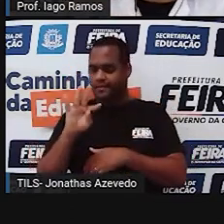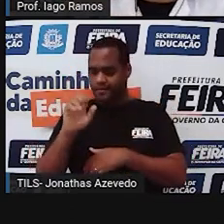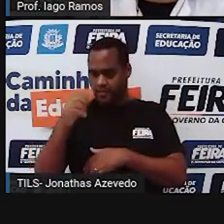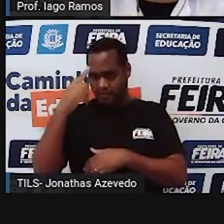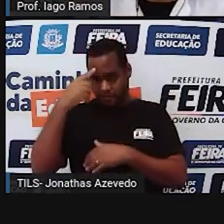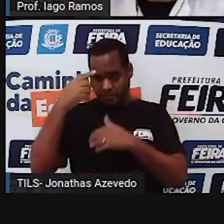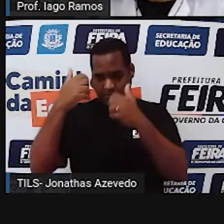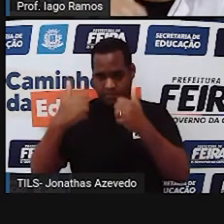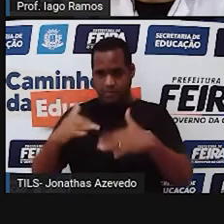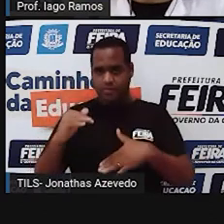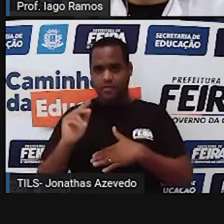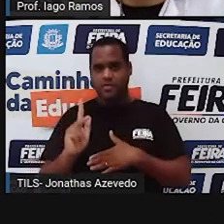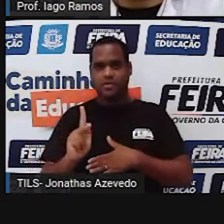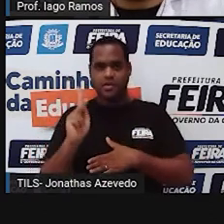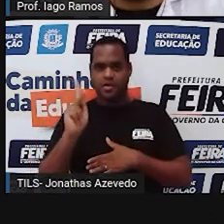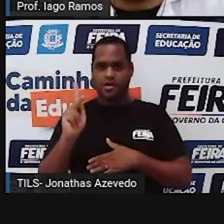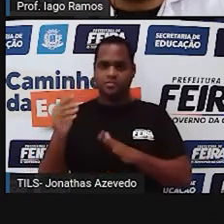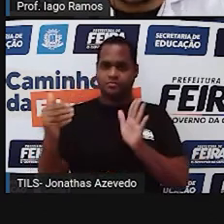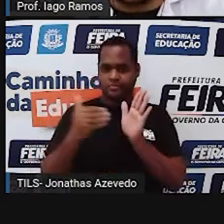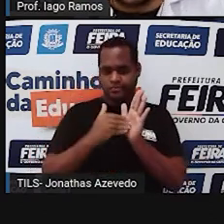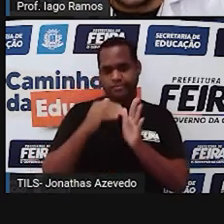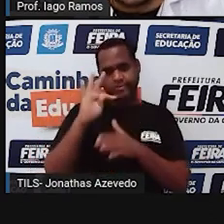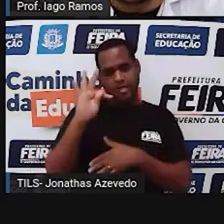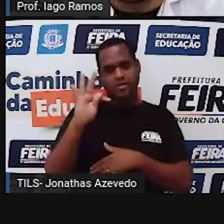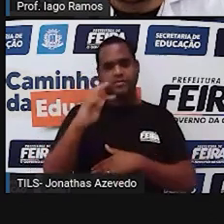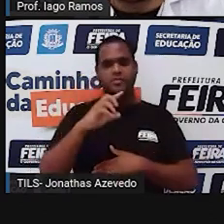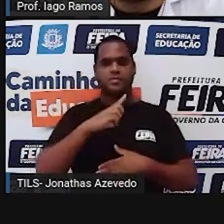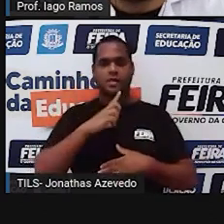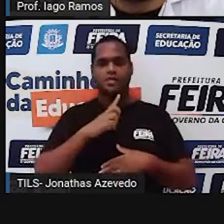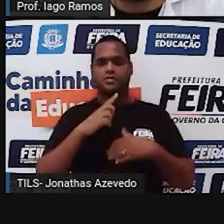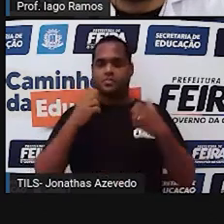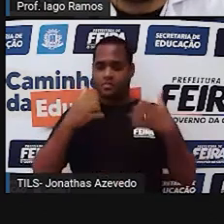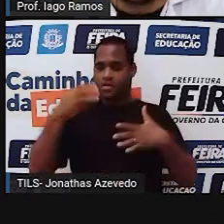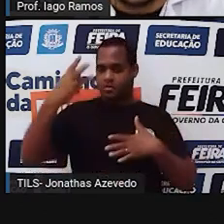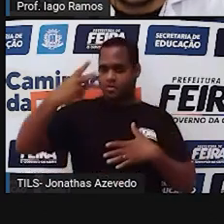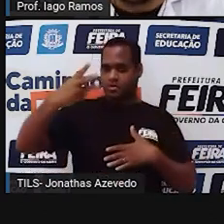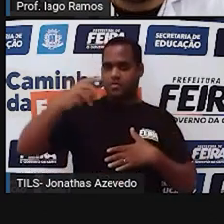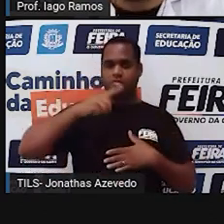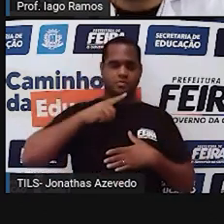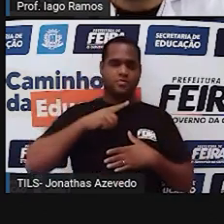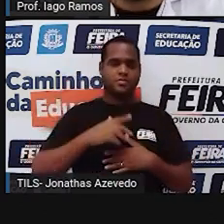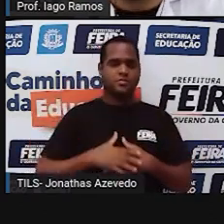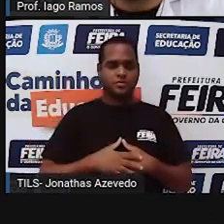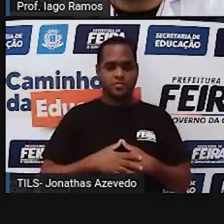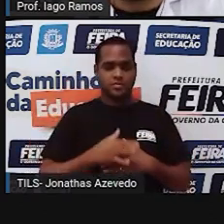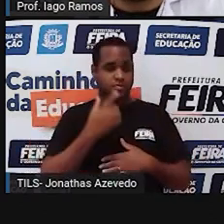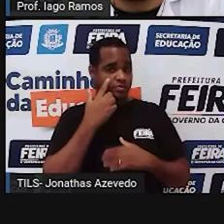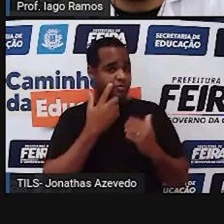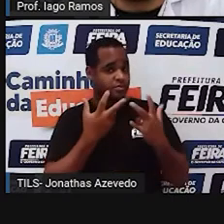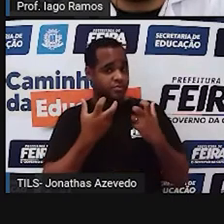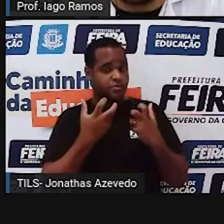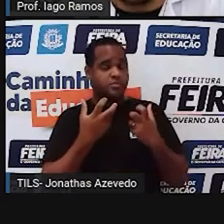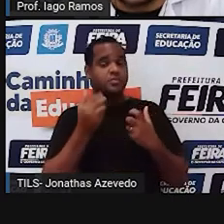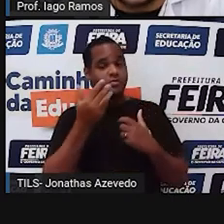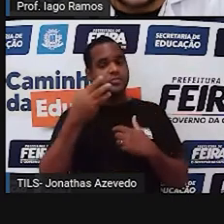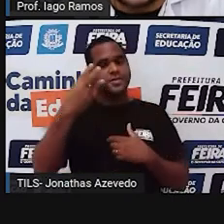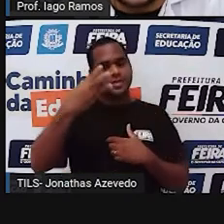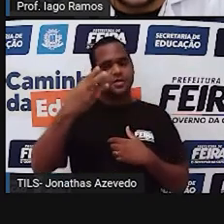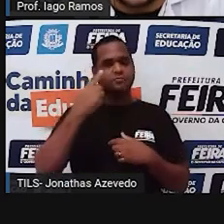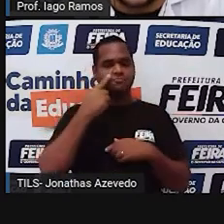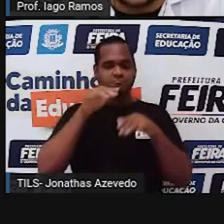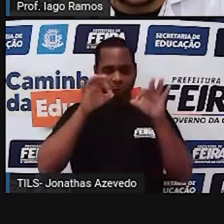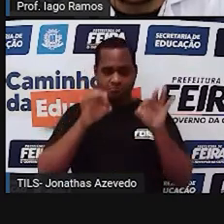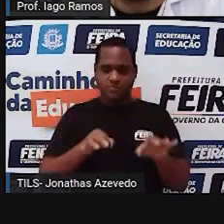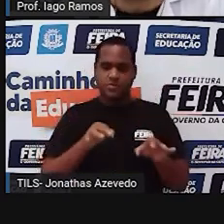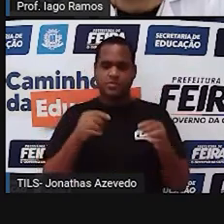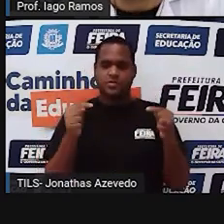liga o ponto K com o ponto T tá bom? essa vai ser a terceira corda e veja que essa terceira corda posicionada